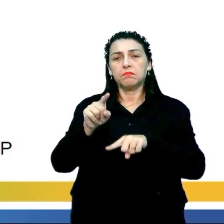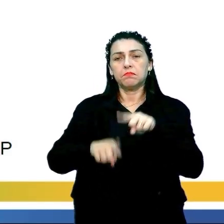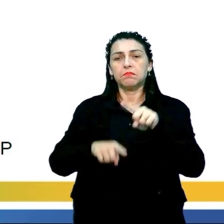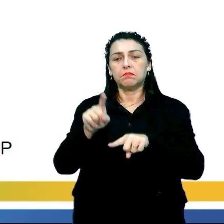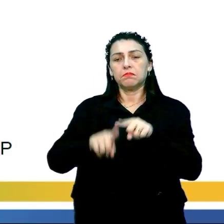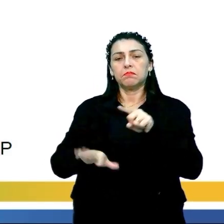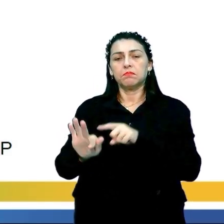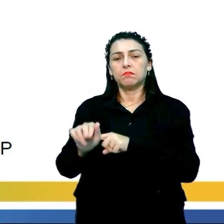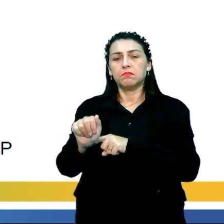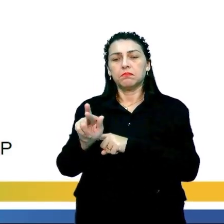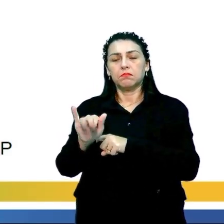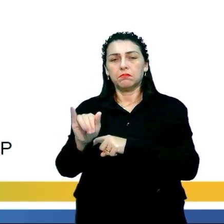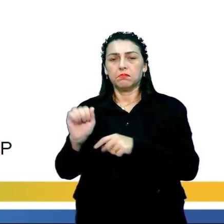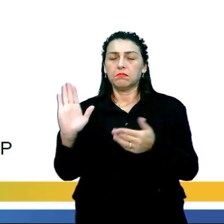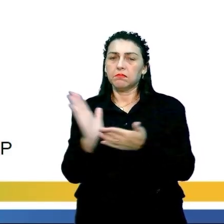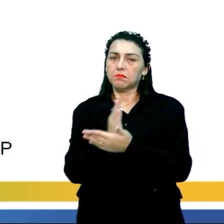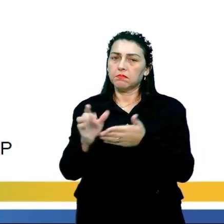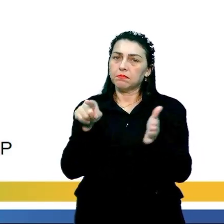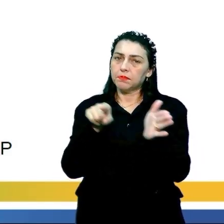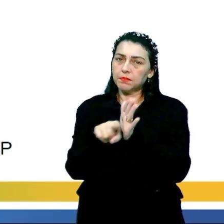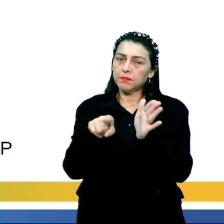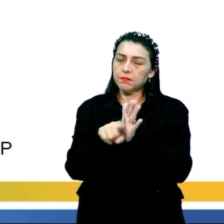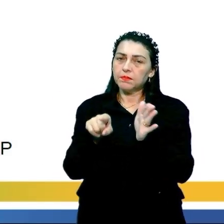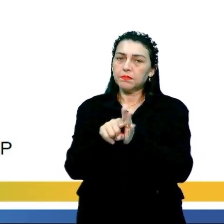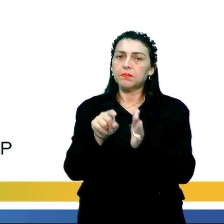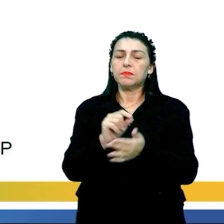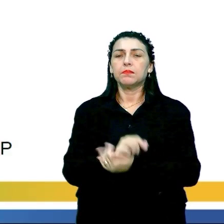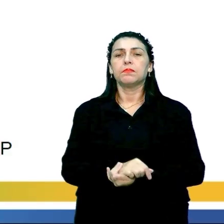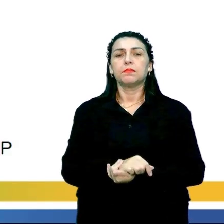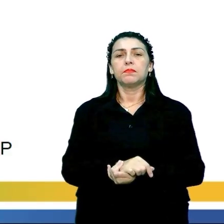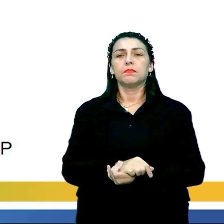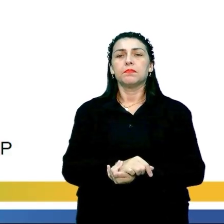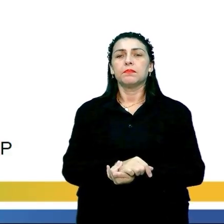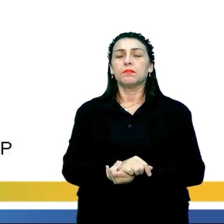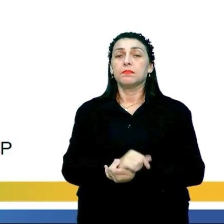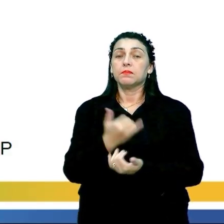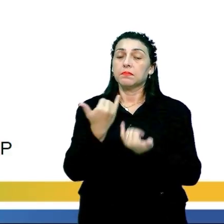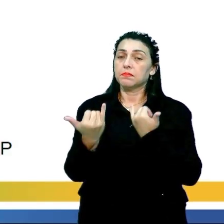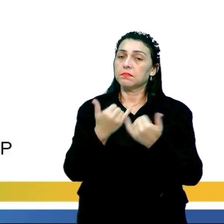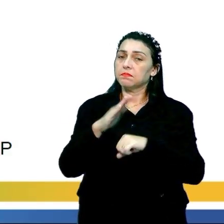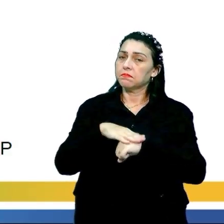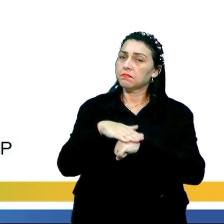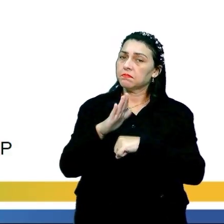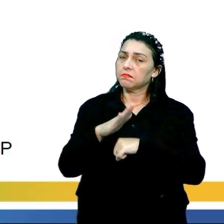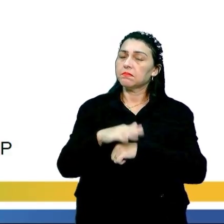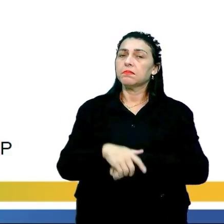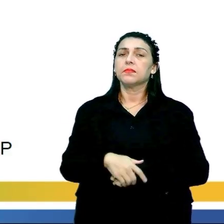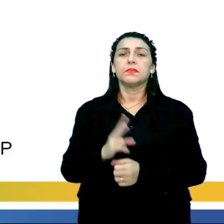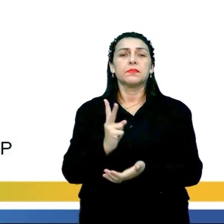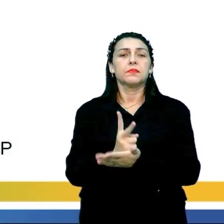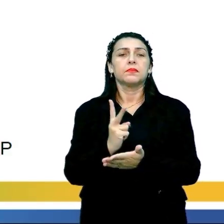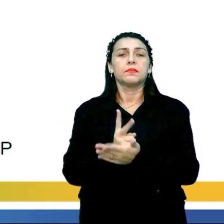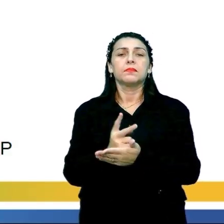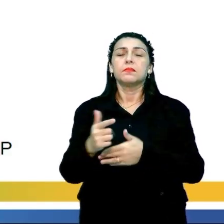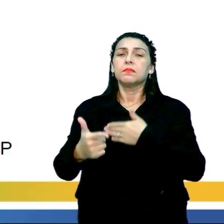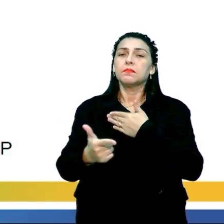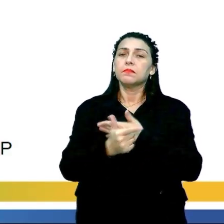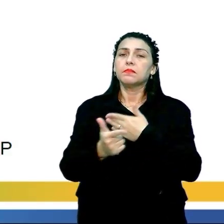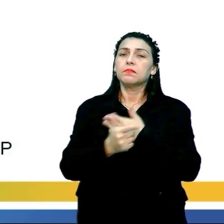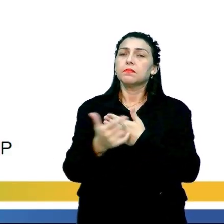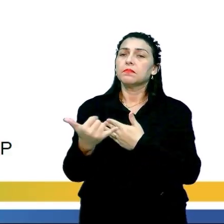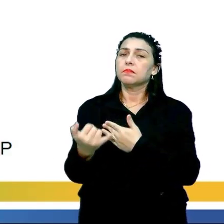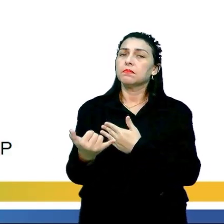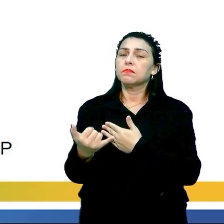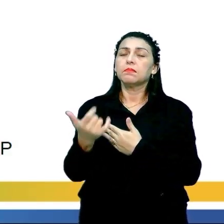Farias Brito algumas questões, algumas informações a mais, sempre com papel e caneta na